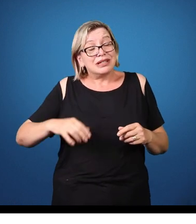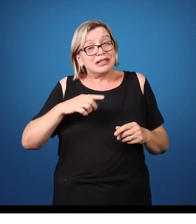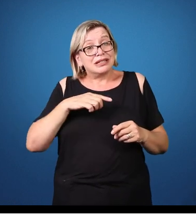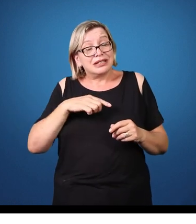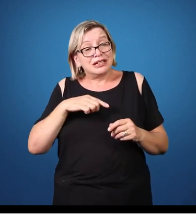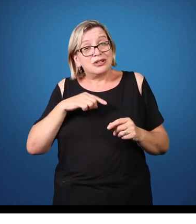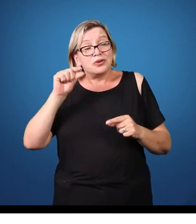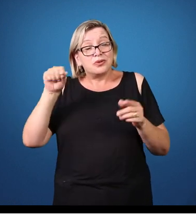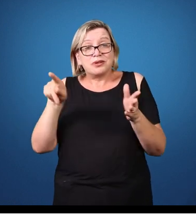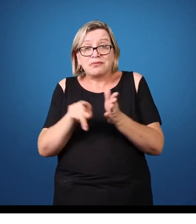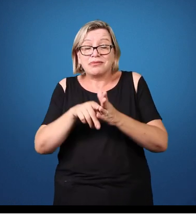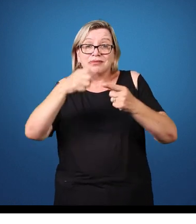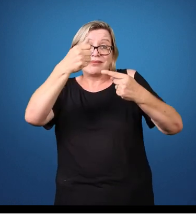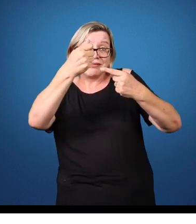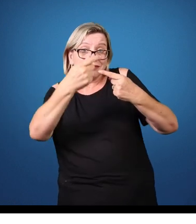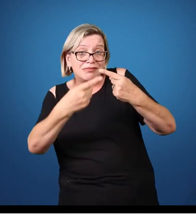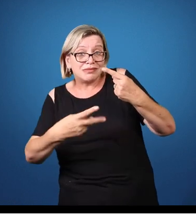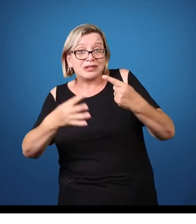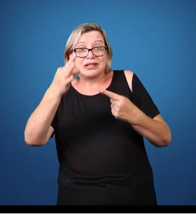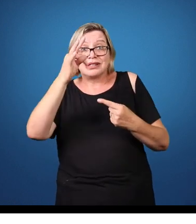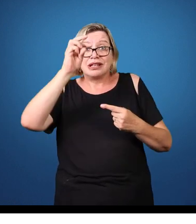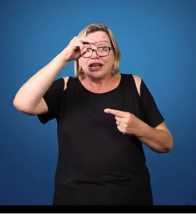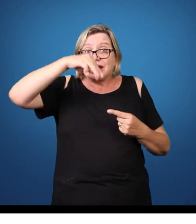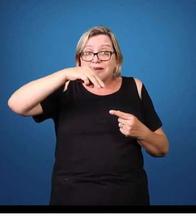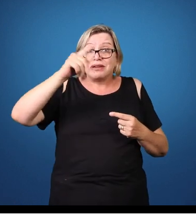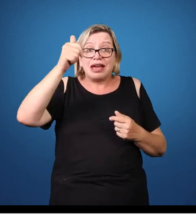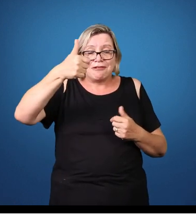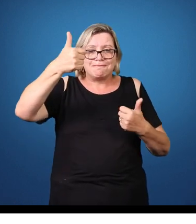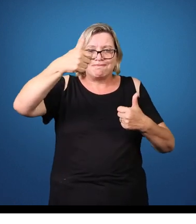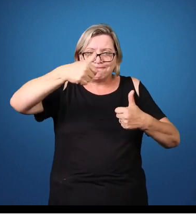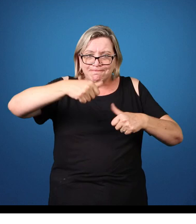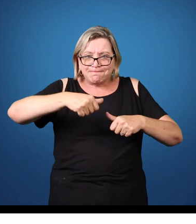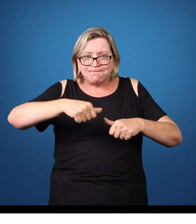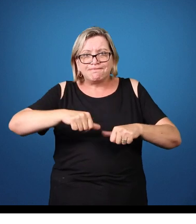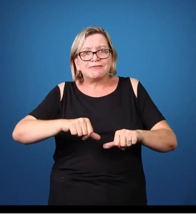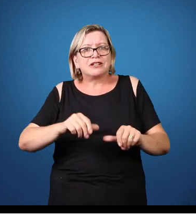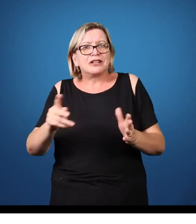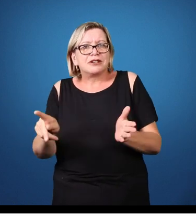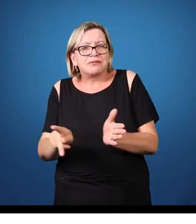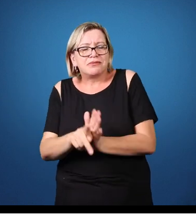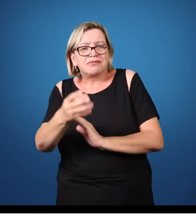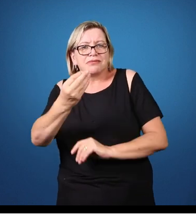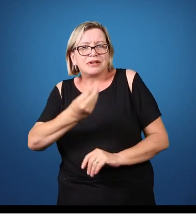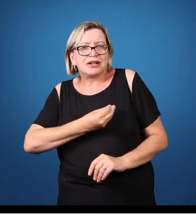nas áreas da vida, como relacionamentos, trabalho, etc.